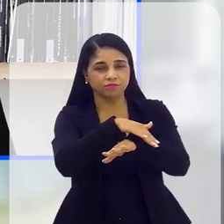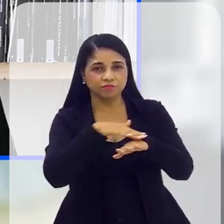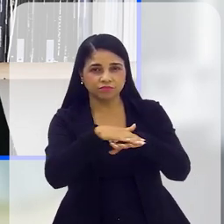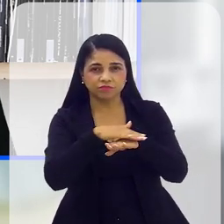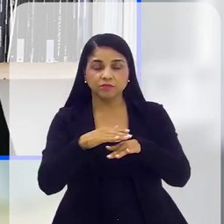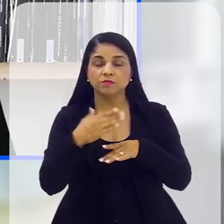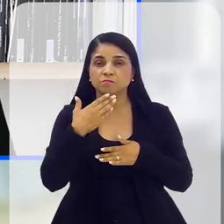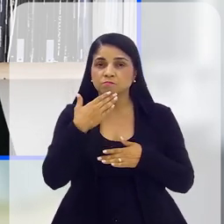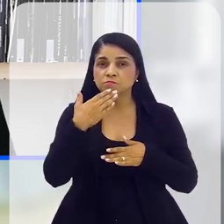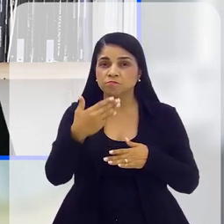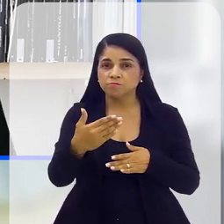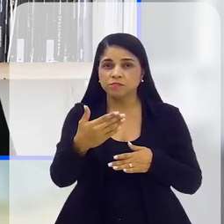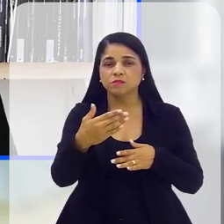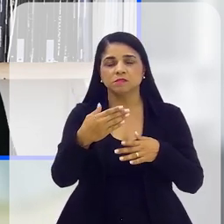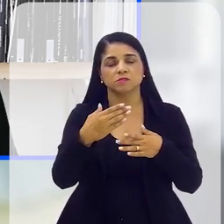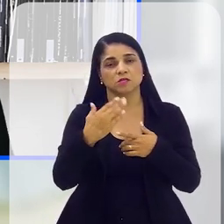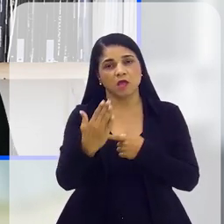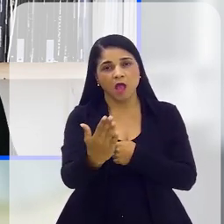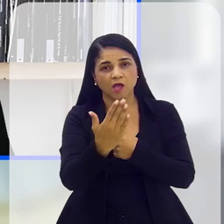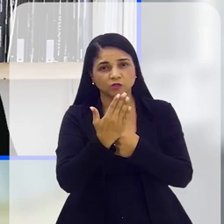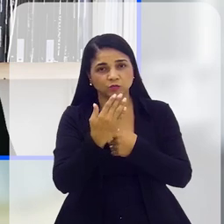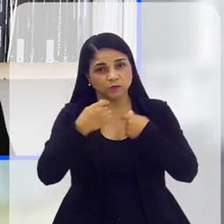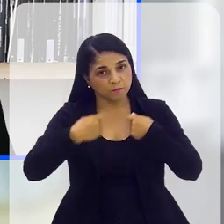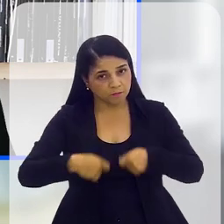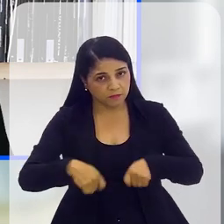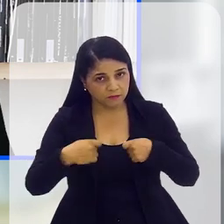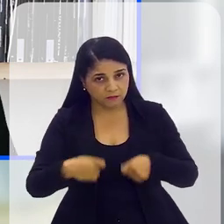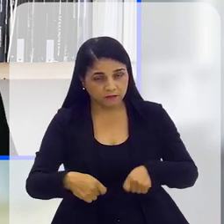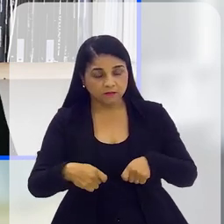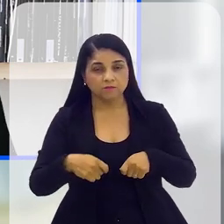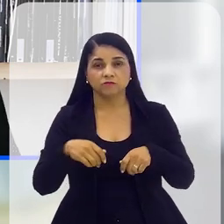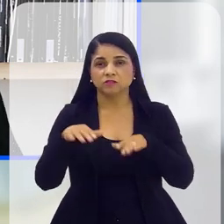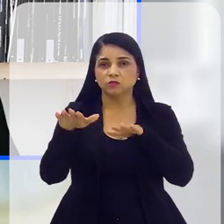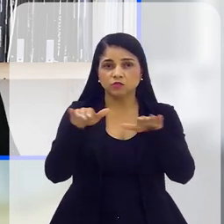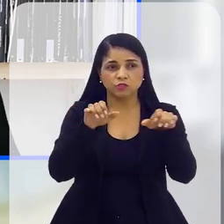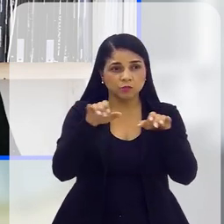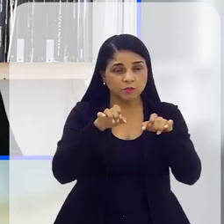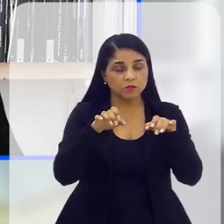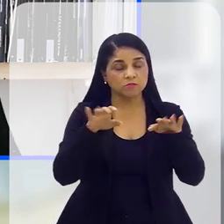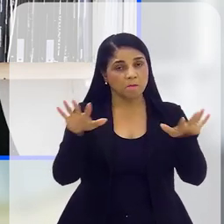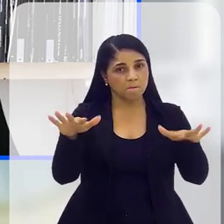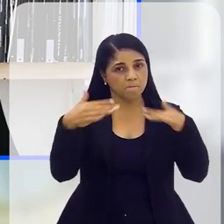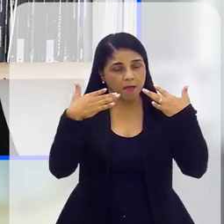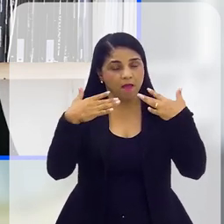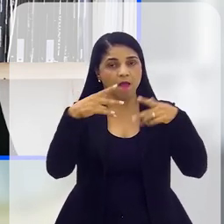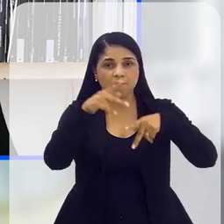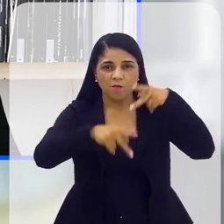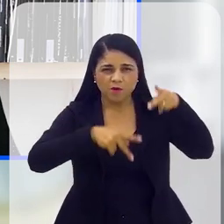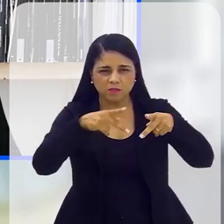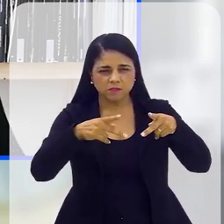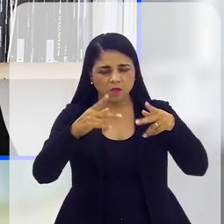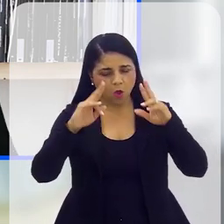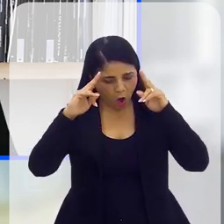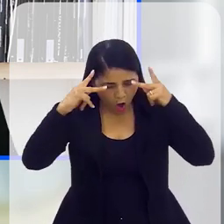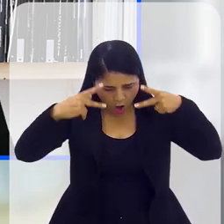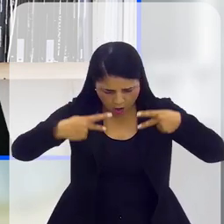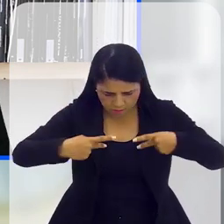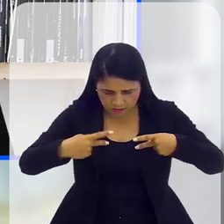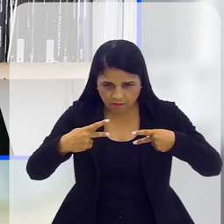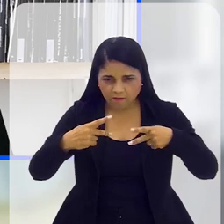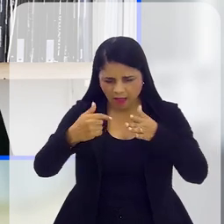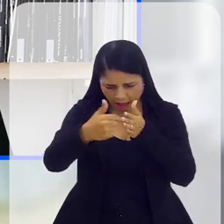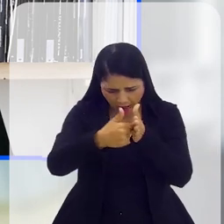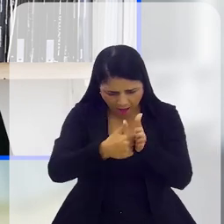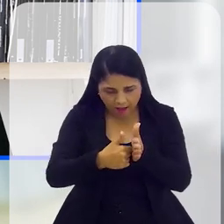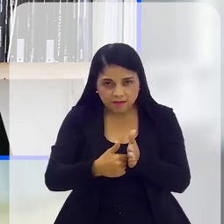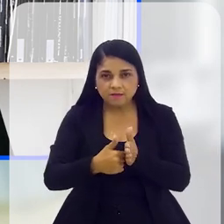Esse tema já seria aí um chamamento à população de se observar, se autoanalisar, né? E pedir ajuda